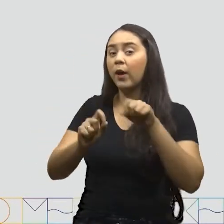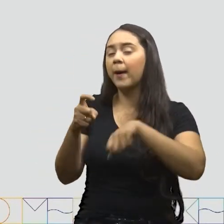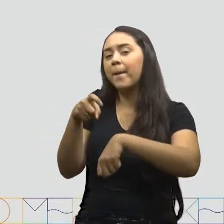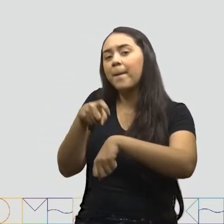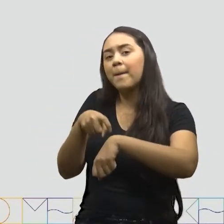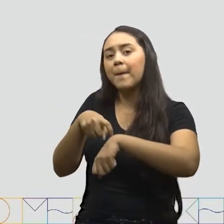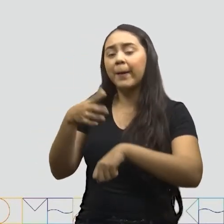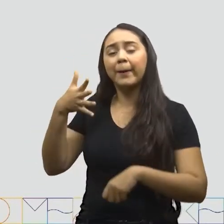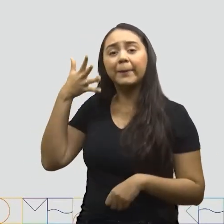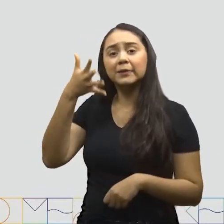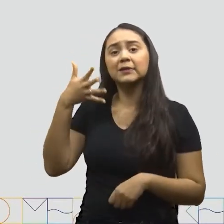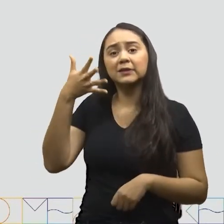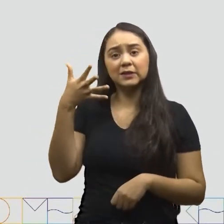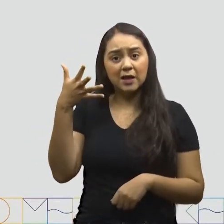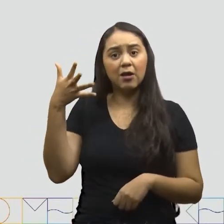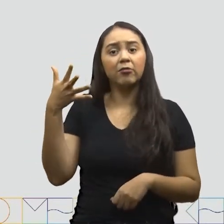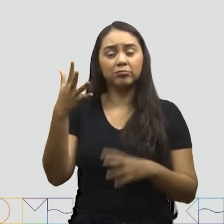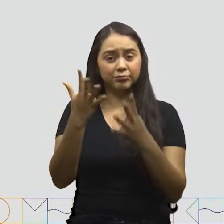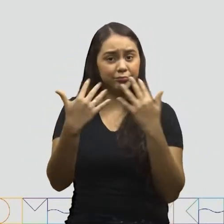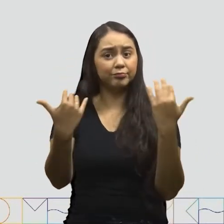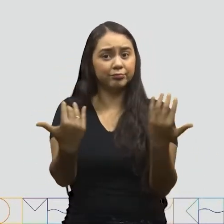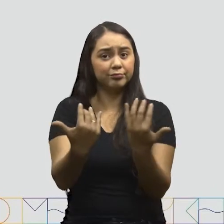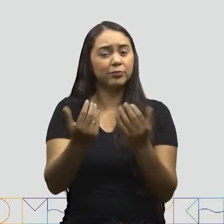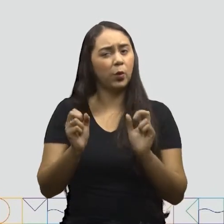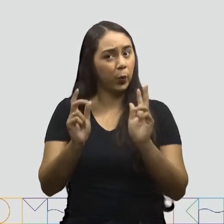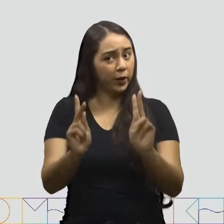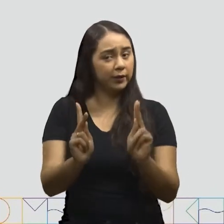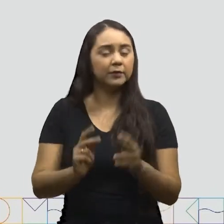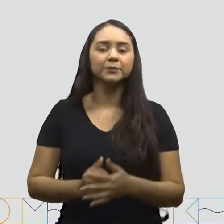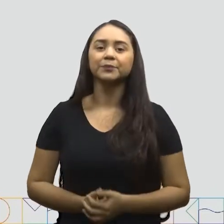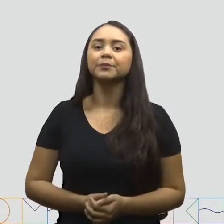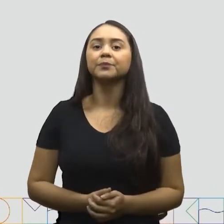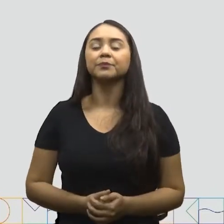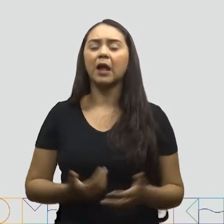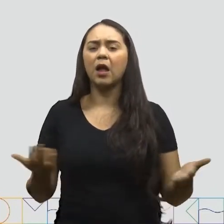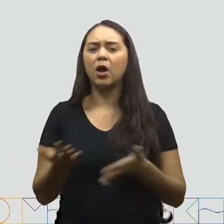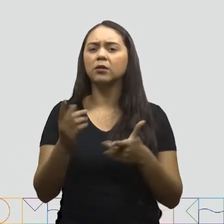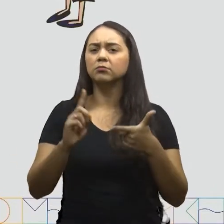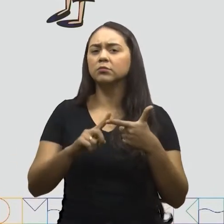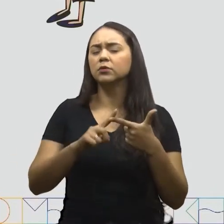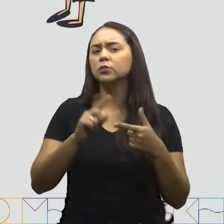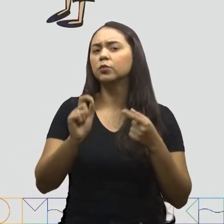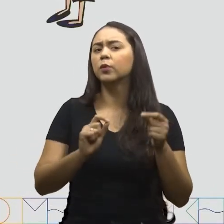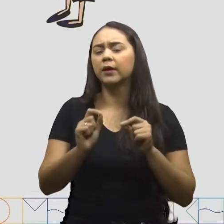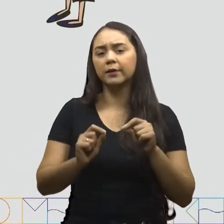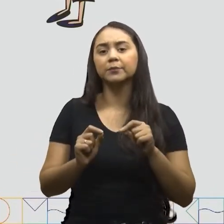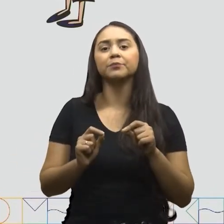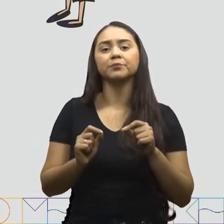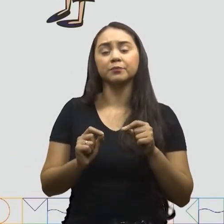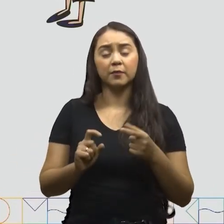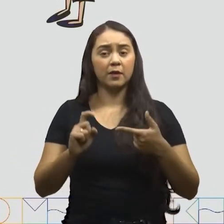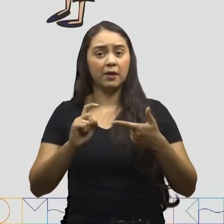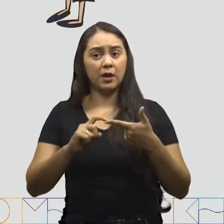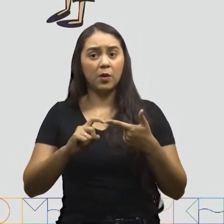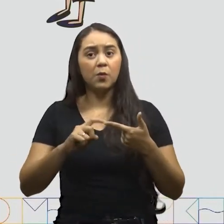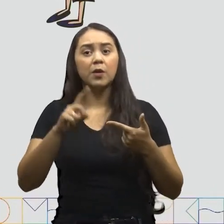Em uma apresentação de trabalho oral Tudo bem? Vamos para o segundo passo O segundo passo